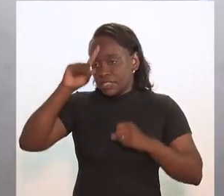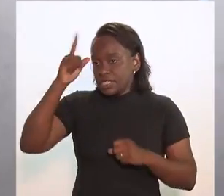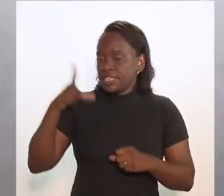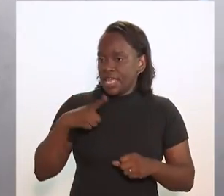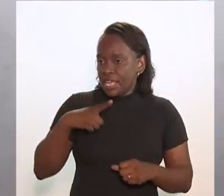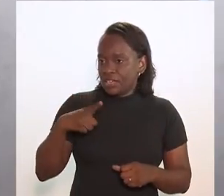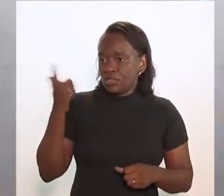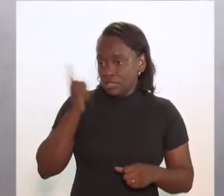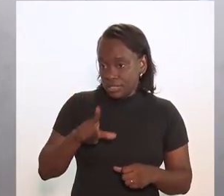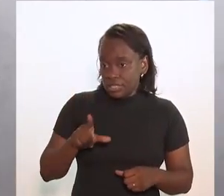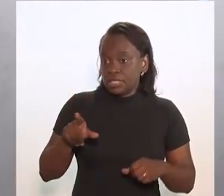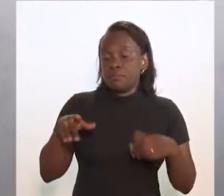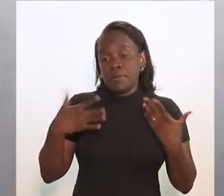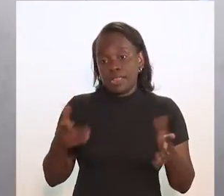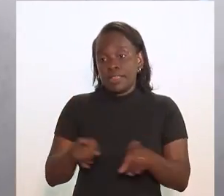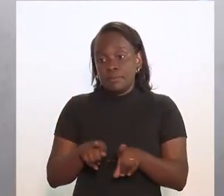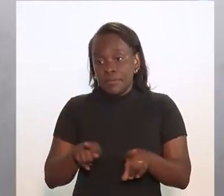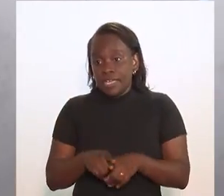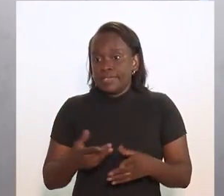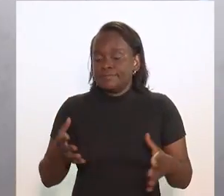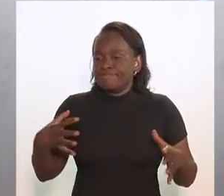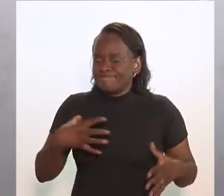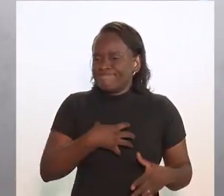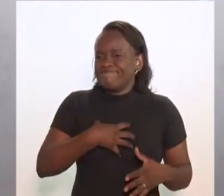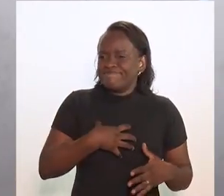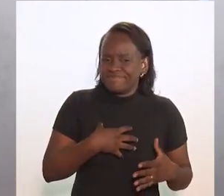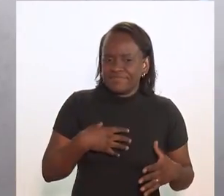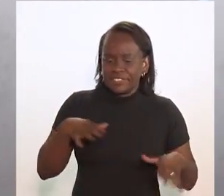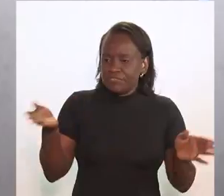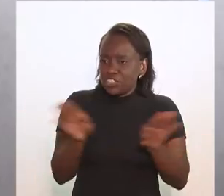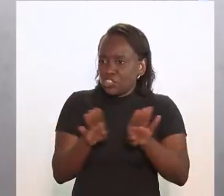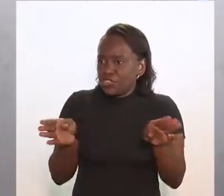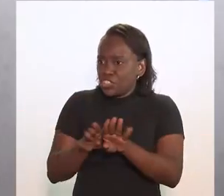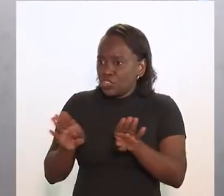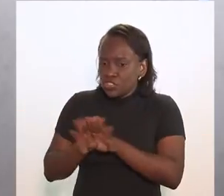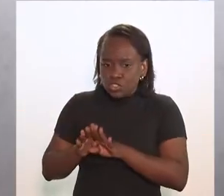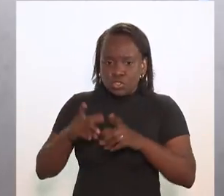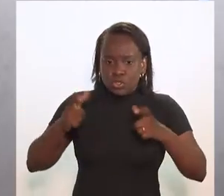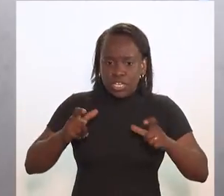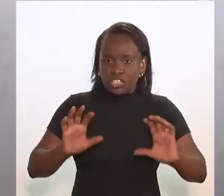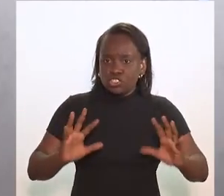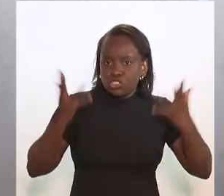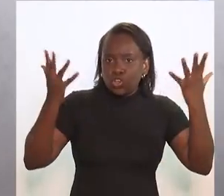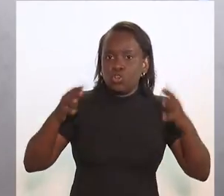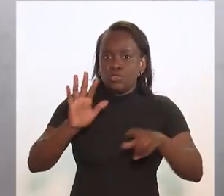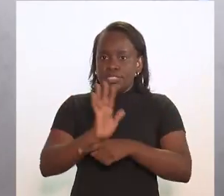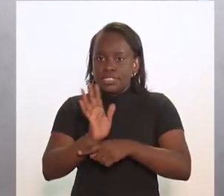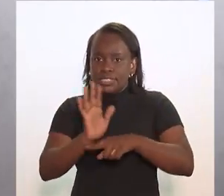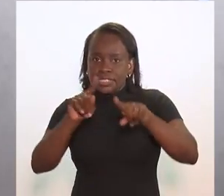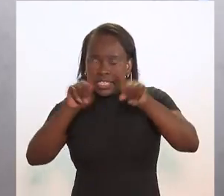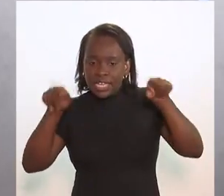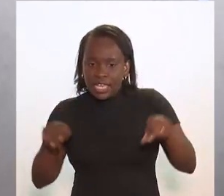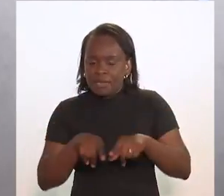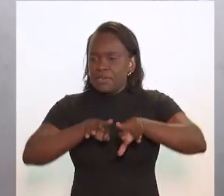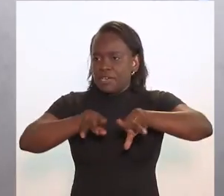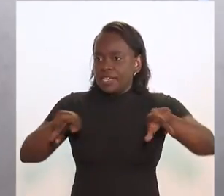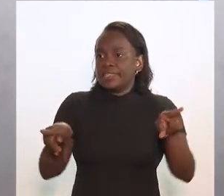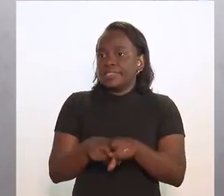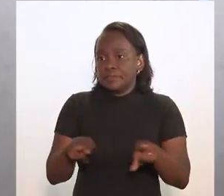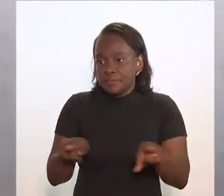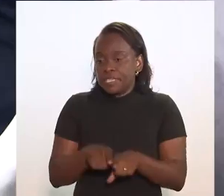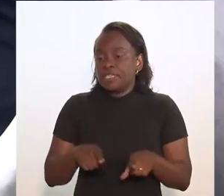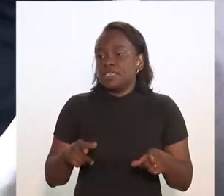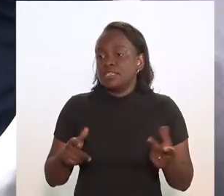criativa gera. E, logicamente, que o impacto do fechamento das casas de show, de cinema e etc., também